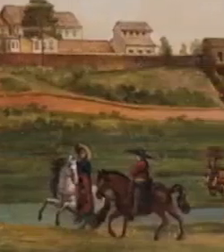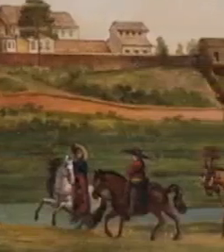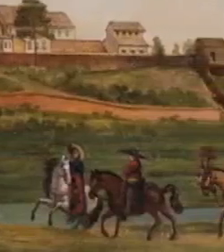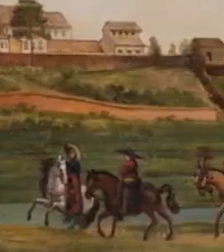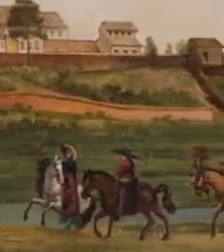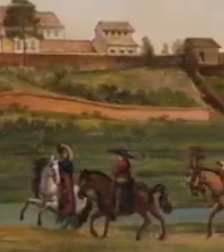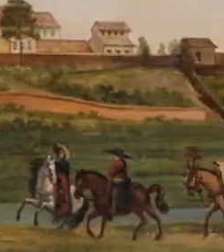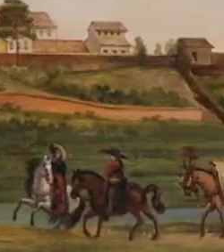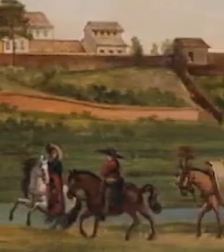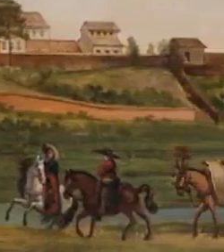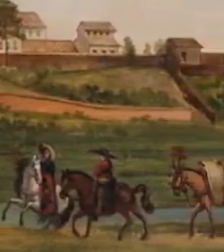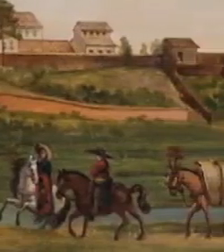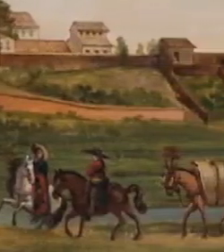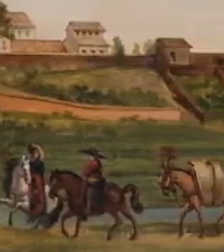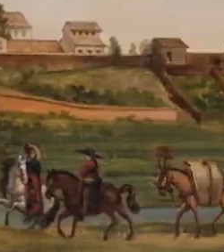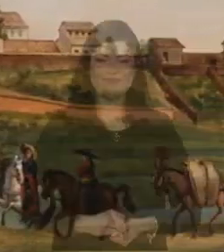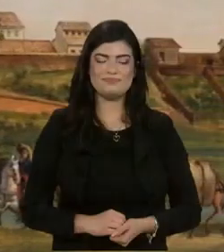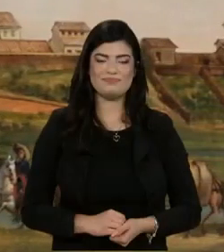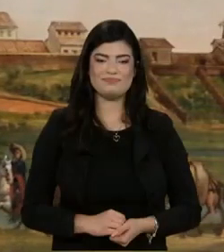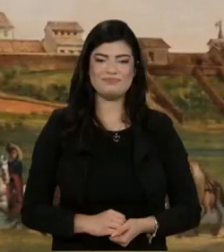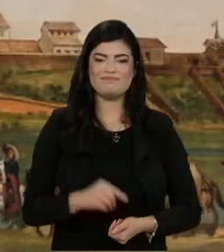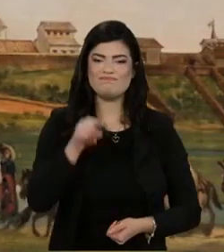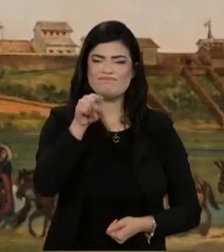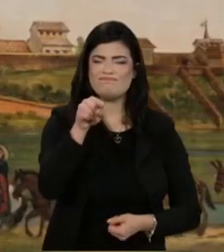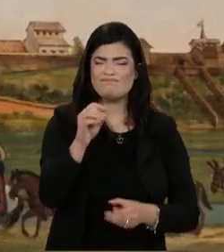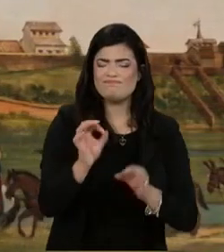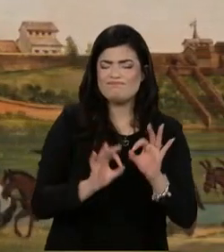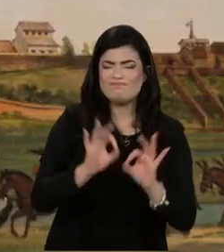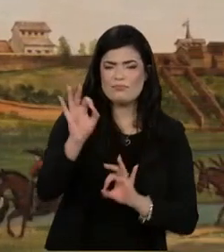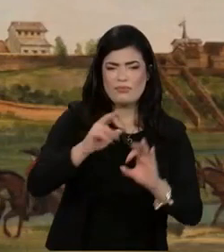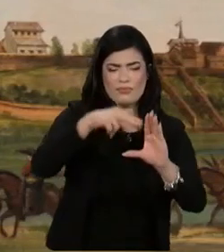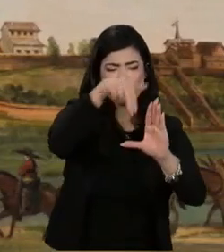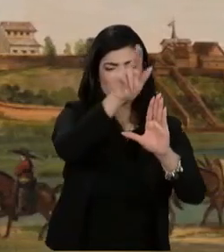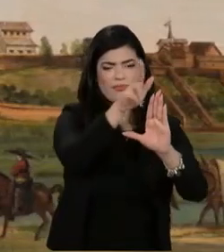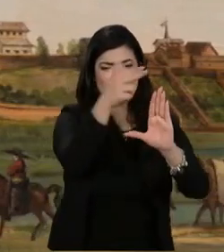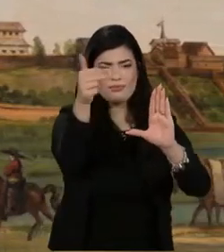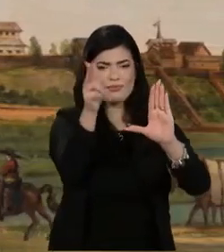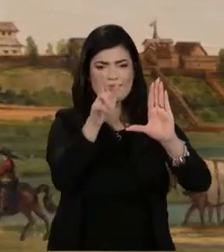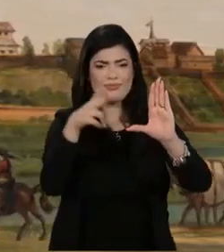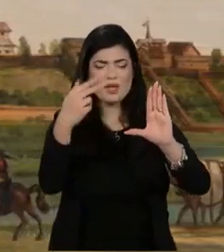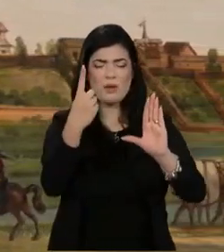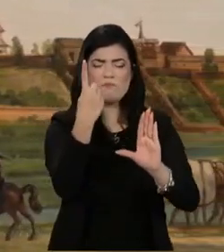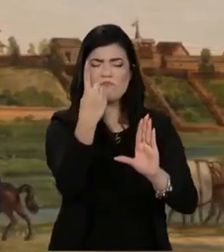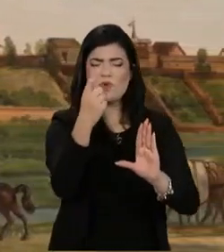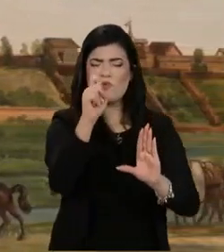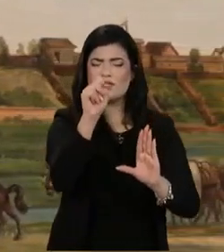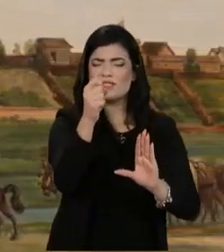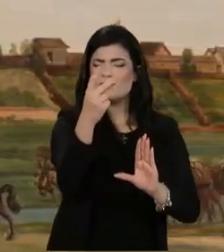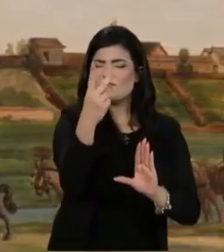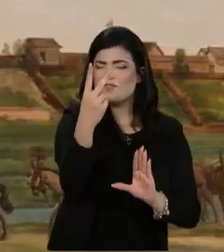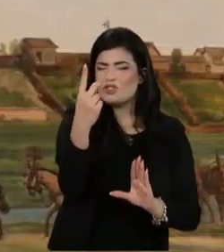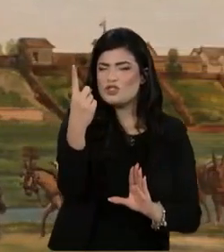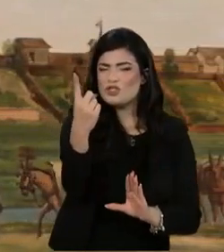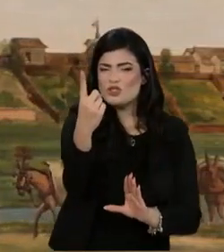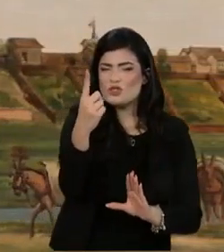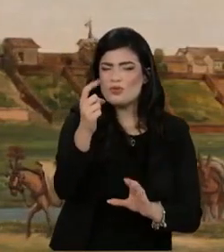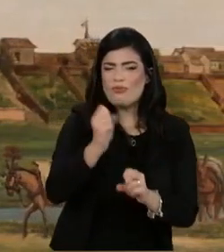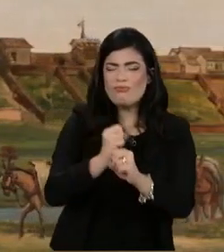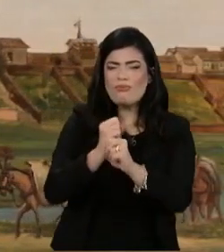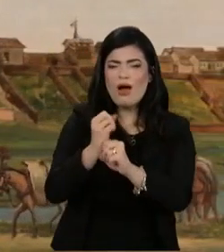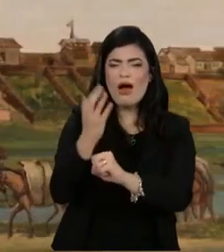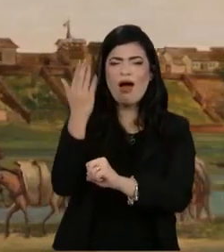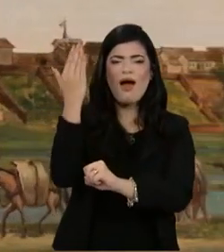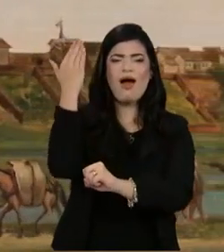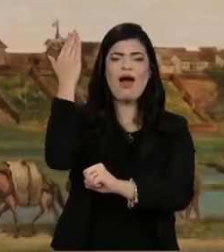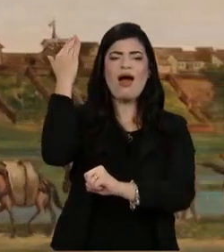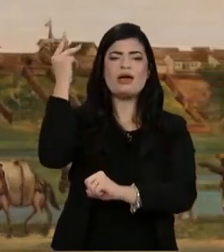Nesta reprodução de uma pintura de 1821, é possível ter uma ideia de como era São Paulo na